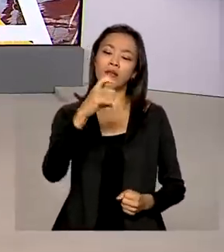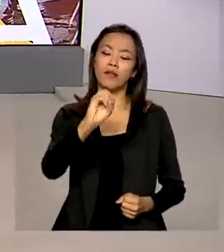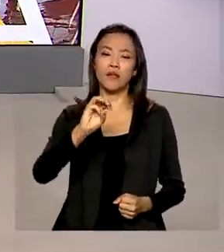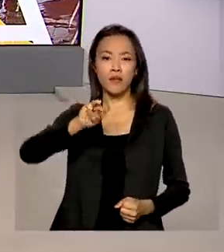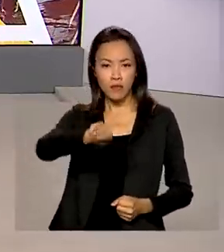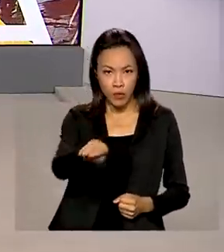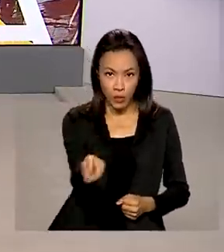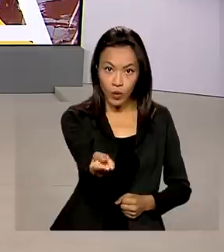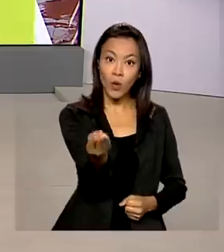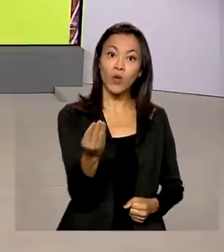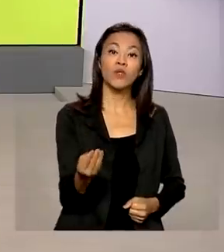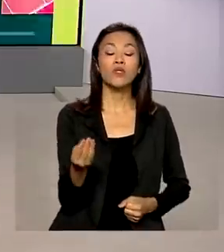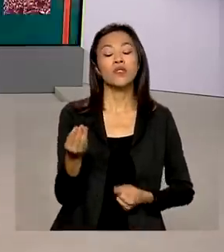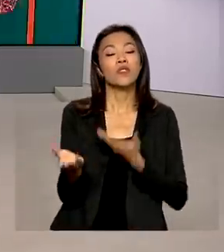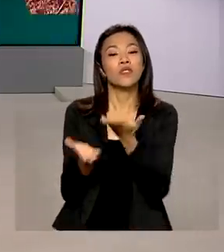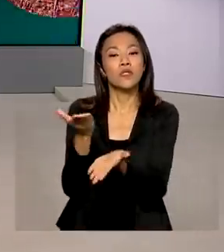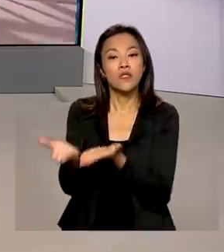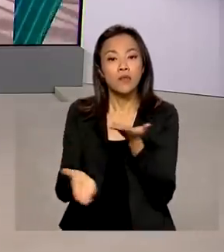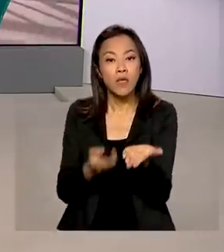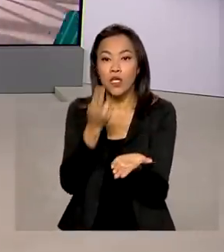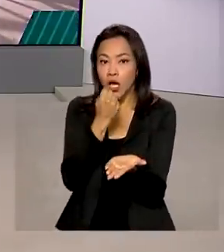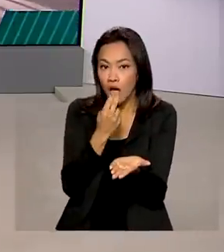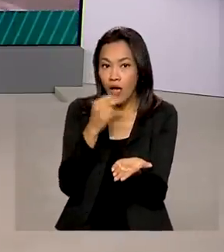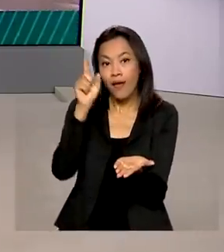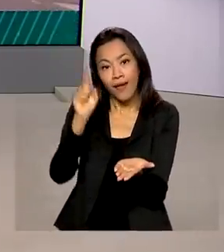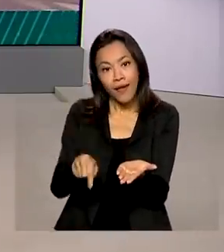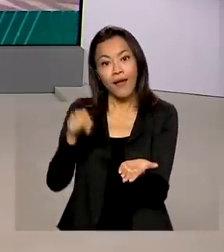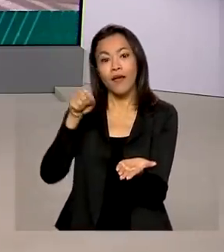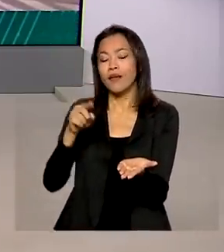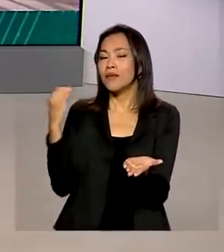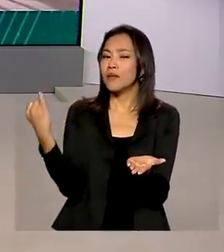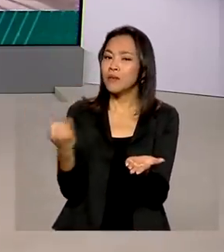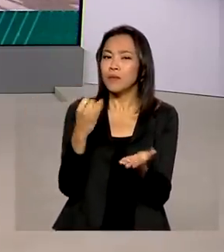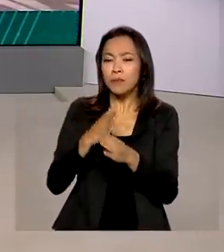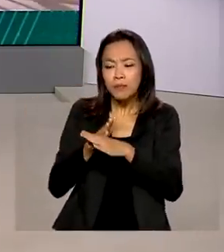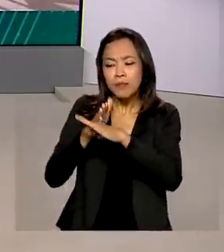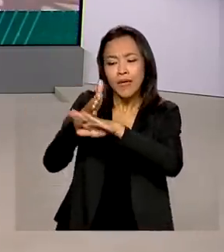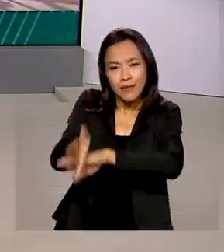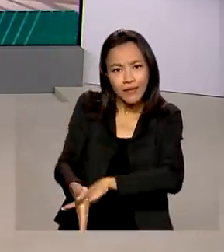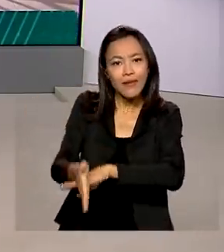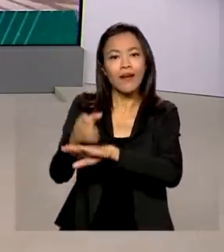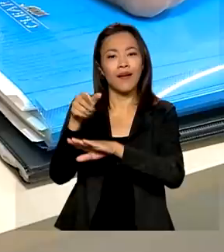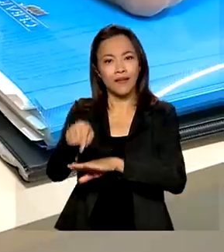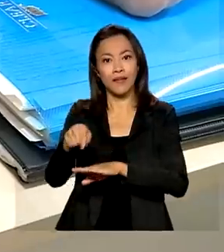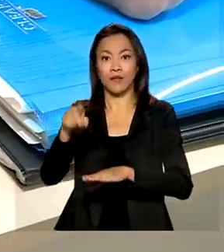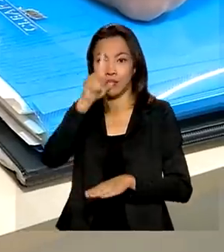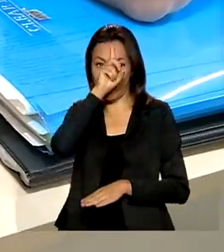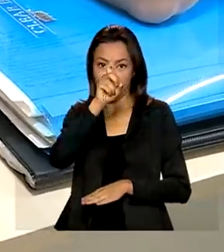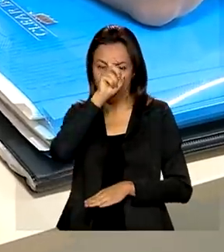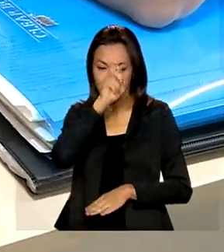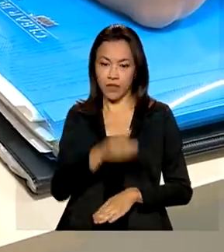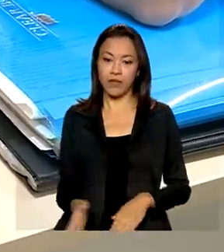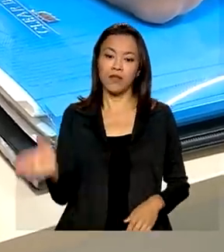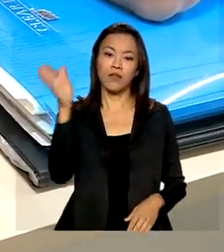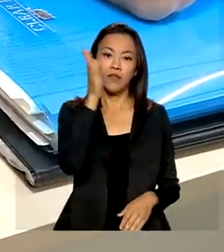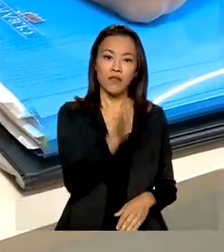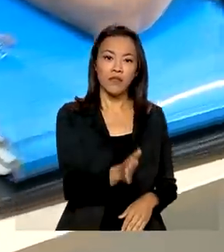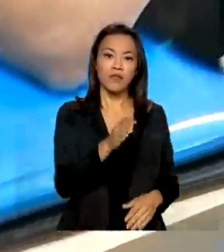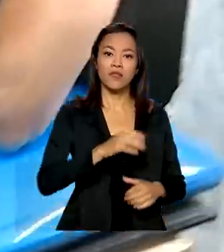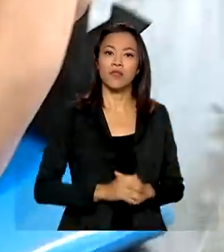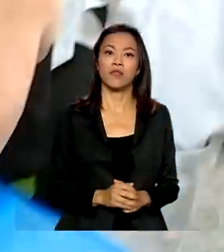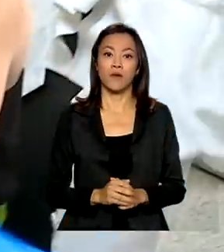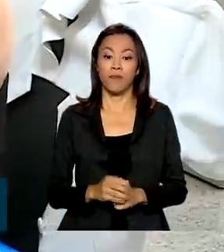nutricionais na atenção primária, que é a porta de entrada do Sistema Único de Saúde. No prato, a